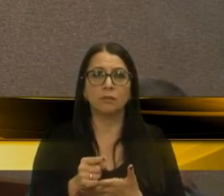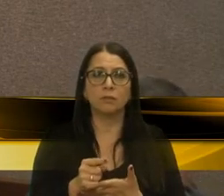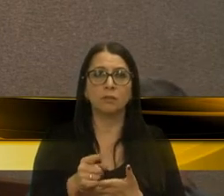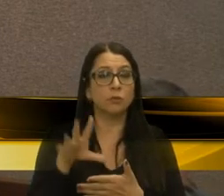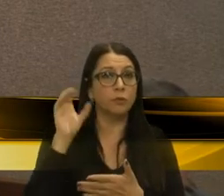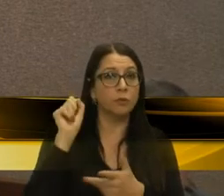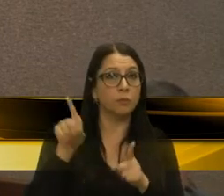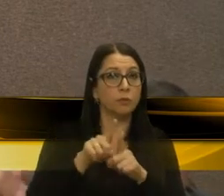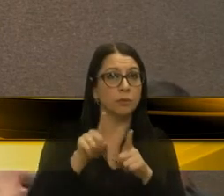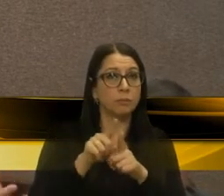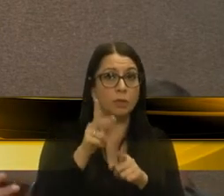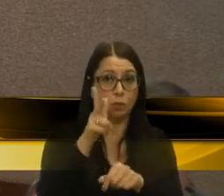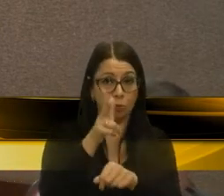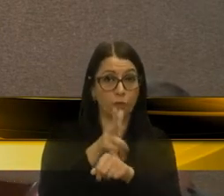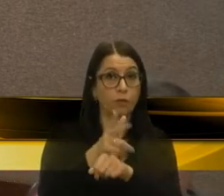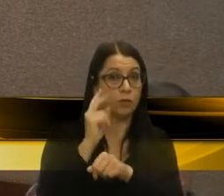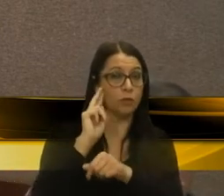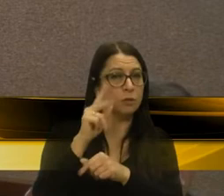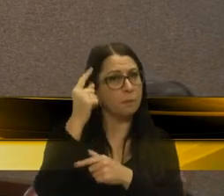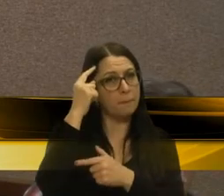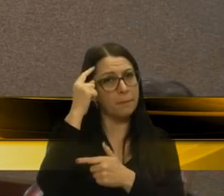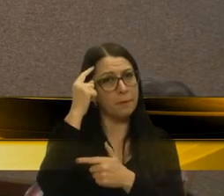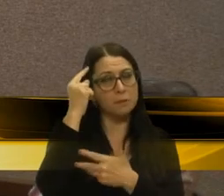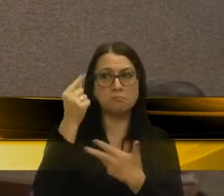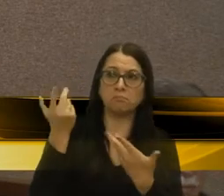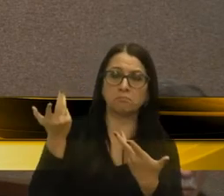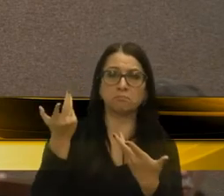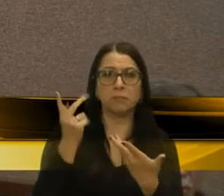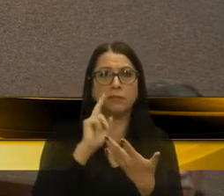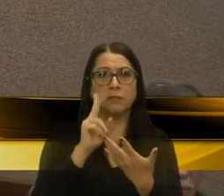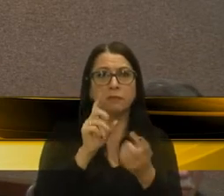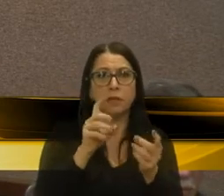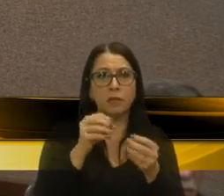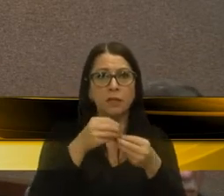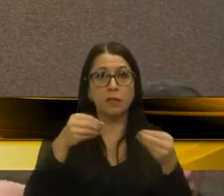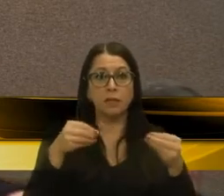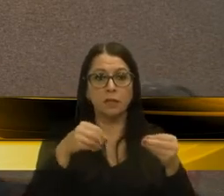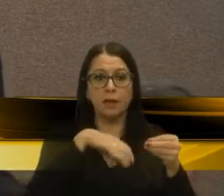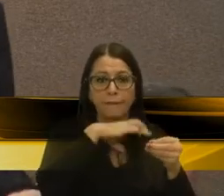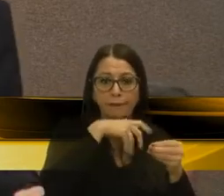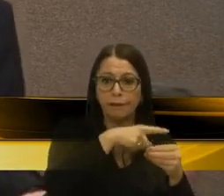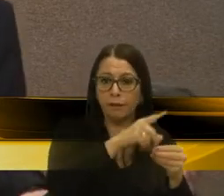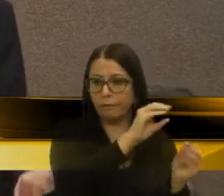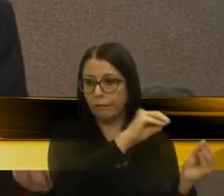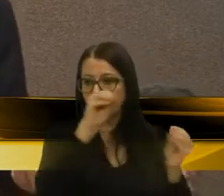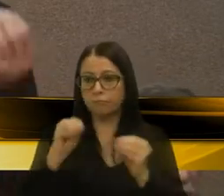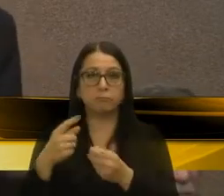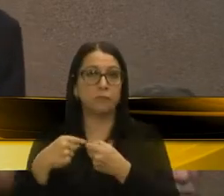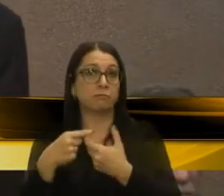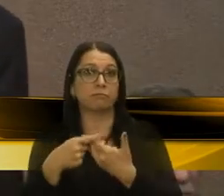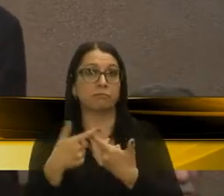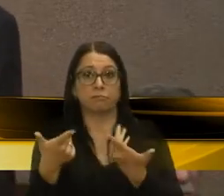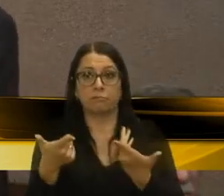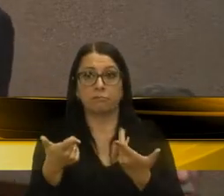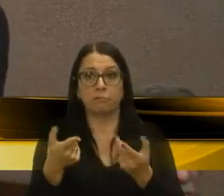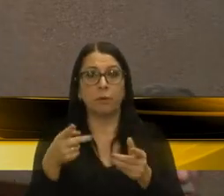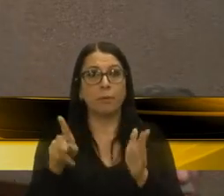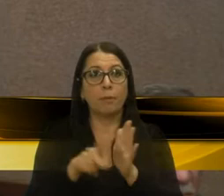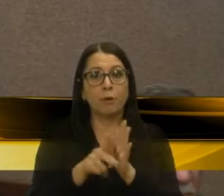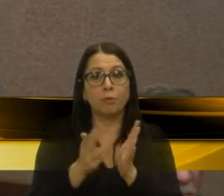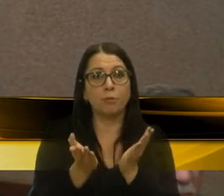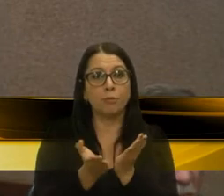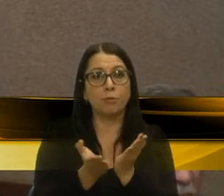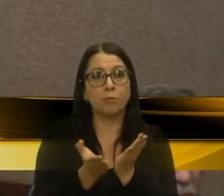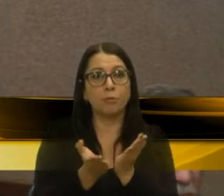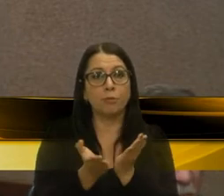inclusive no vídeo, que até pensando daqui a pouco, de vender a probabilidade, vem para cá, porque se não tem o próprio estudo para o aluno,